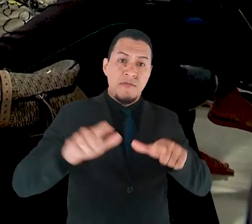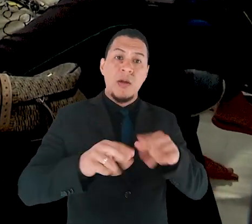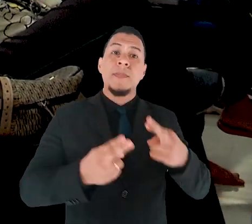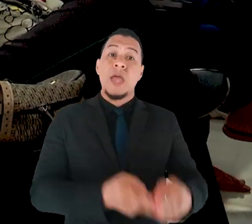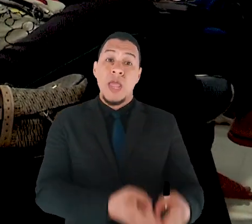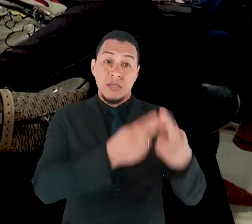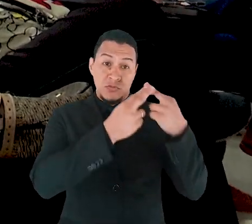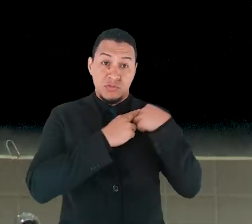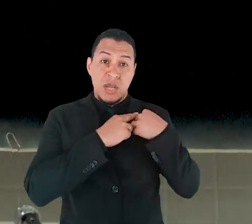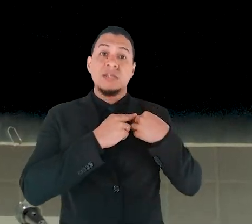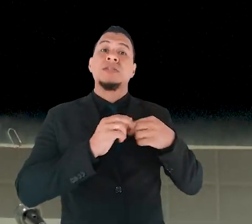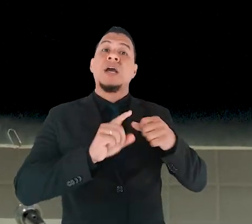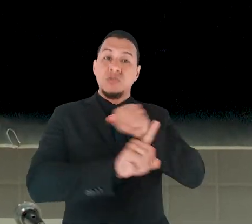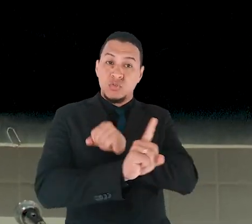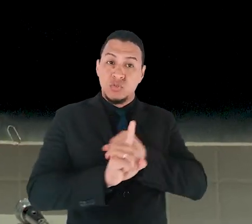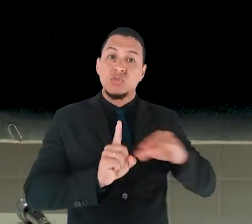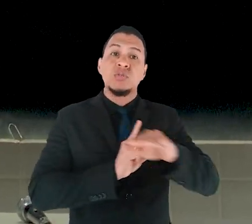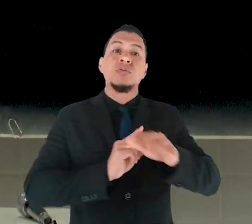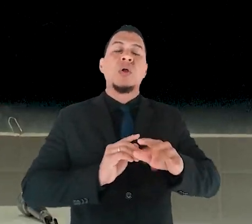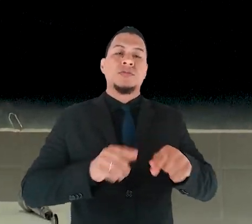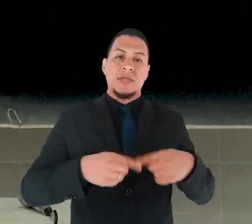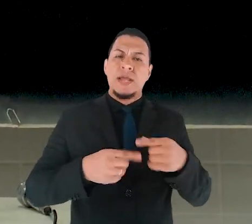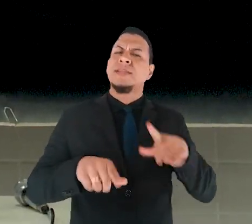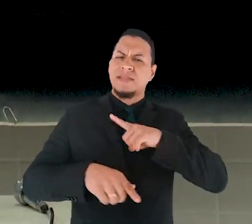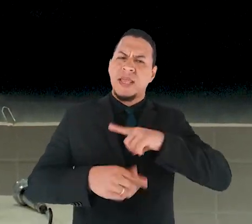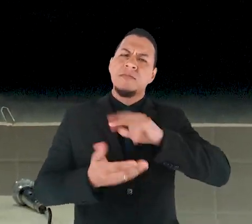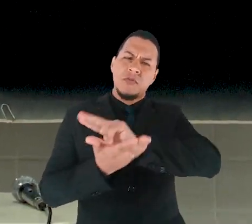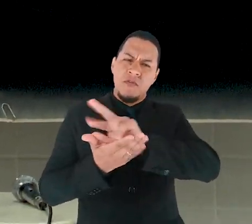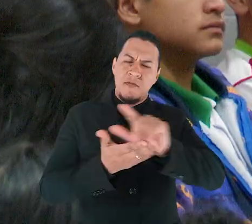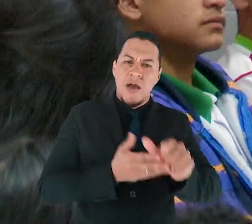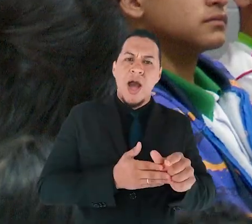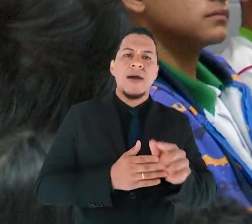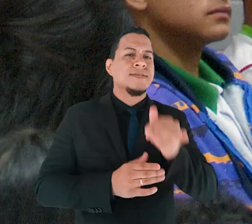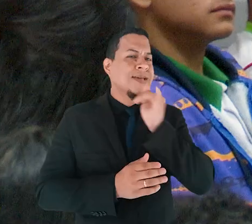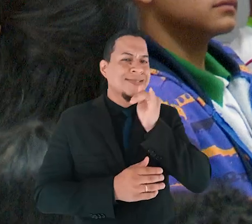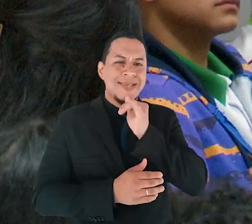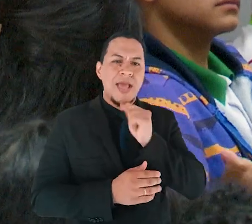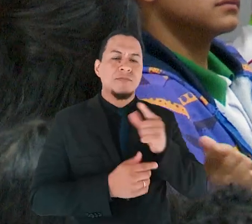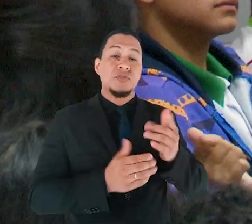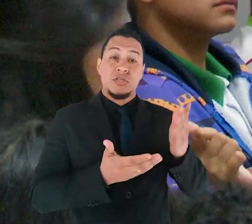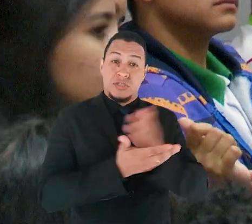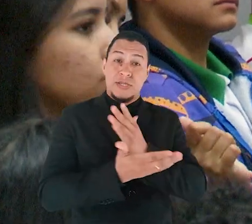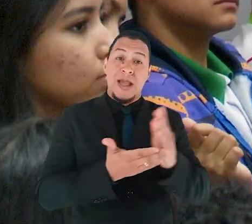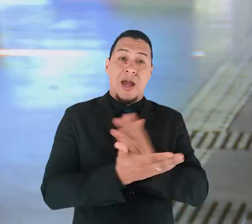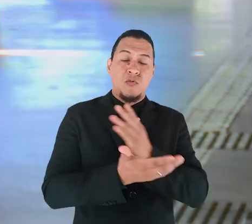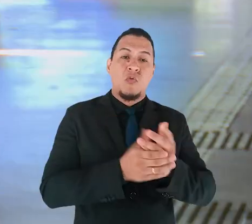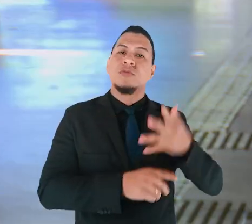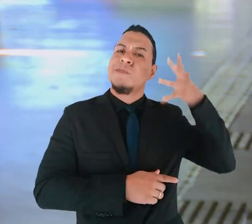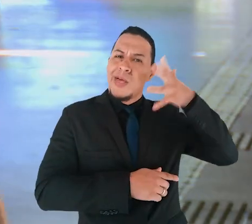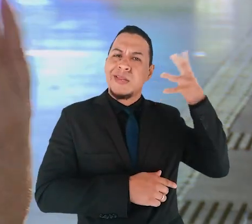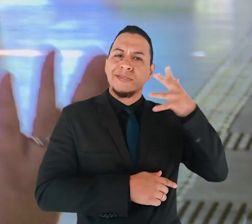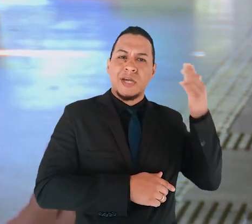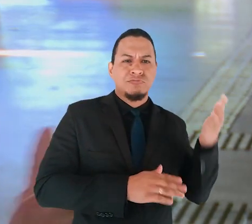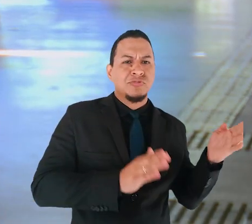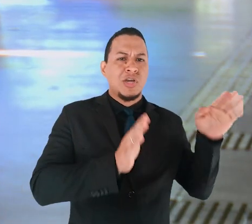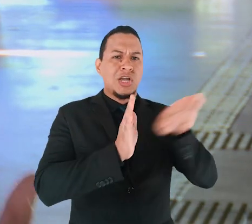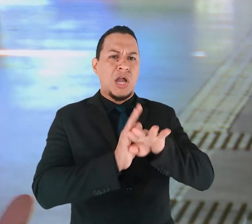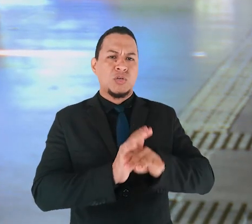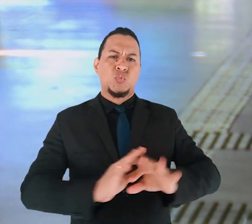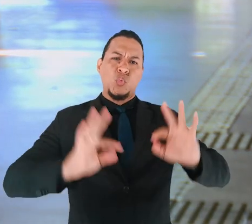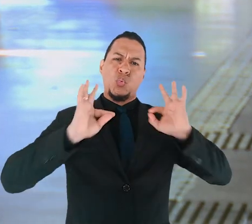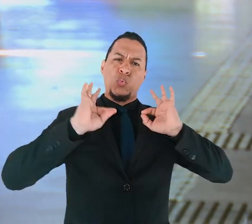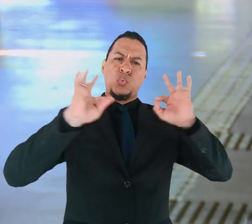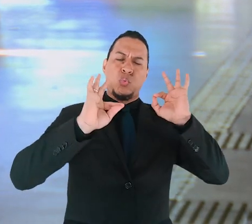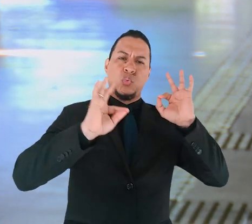social. A gente teve vários exemplos de falas de algumas pessoas aí de ponta do